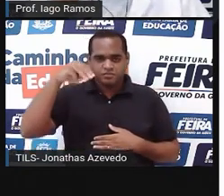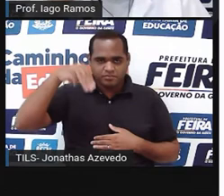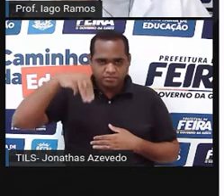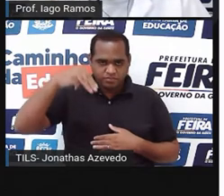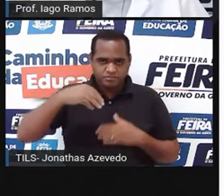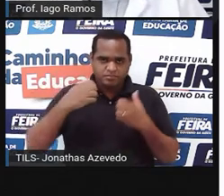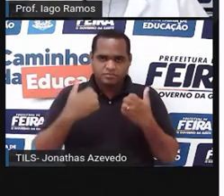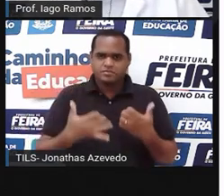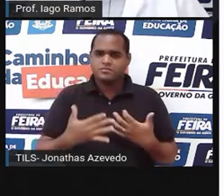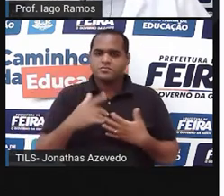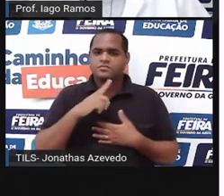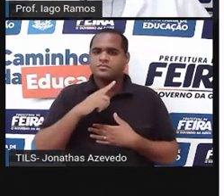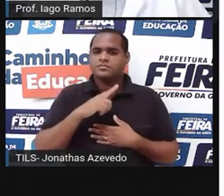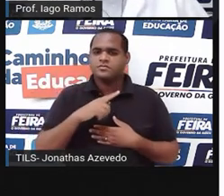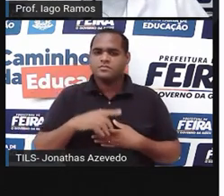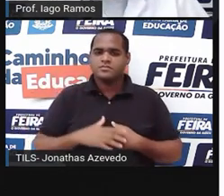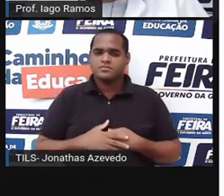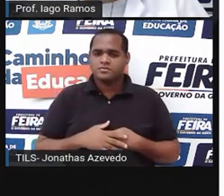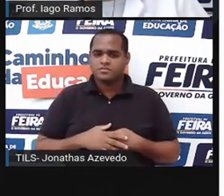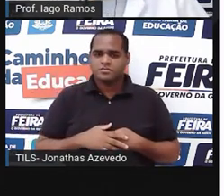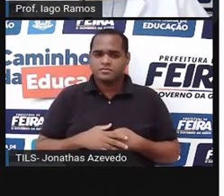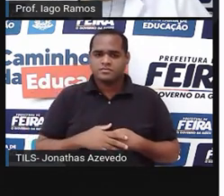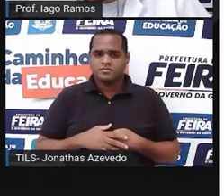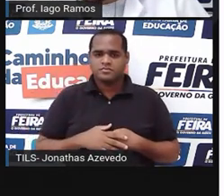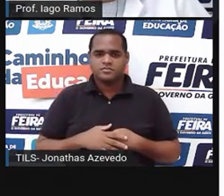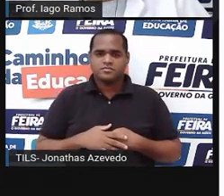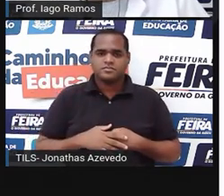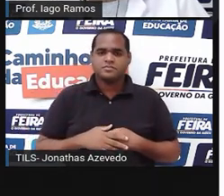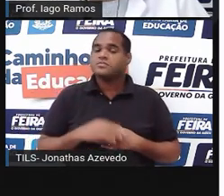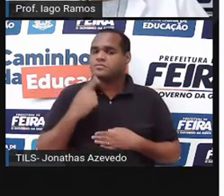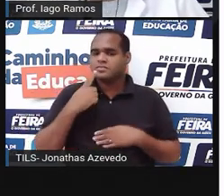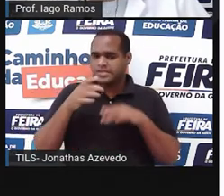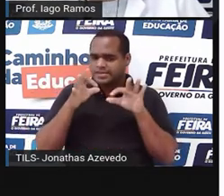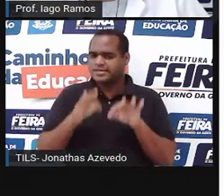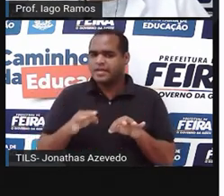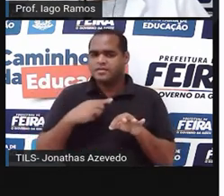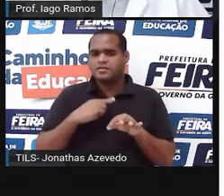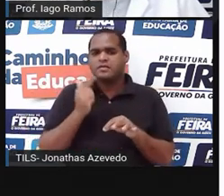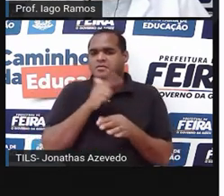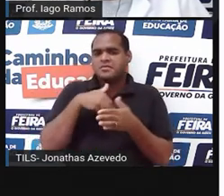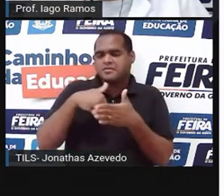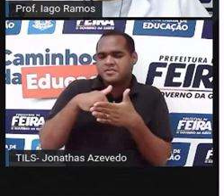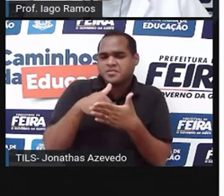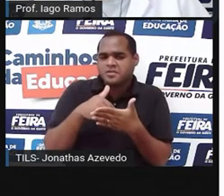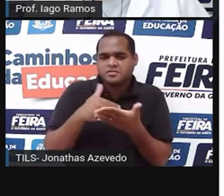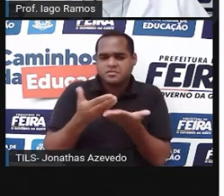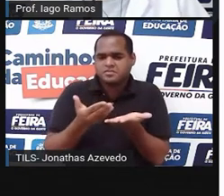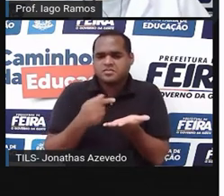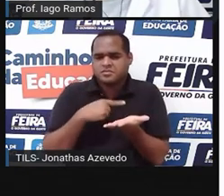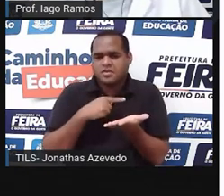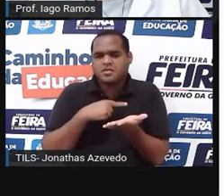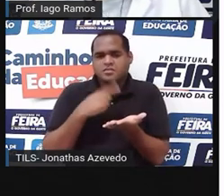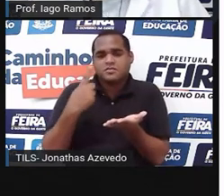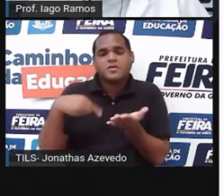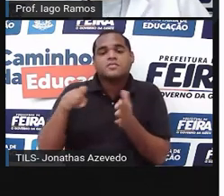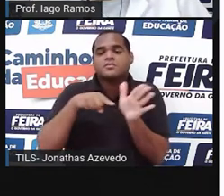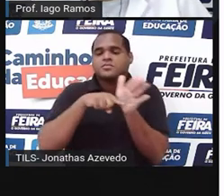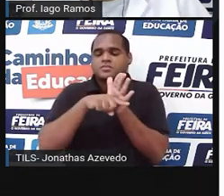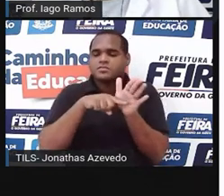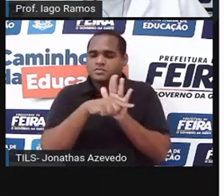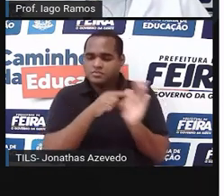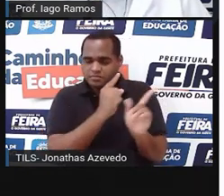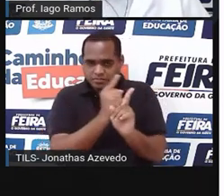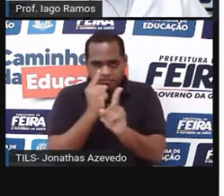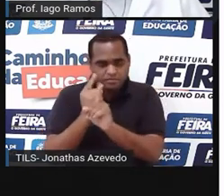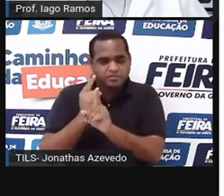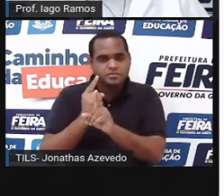ter 4 gols. É certo isso acontecer numa partida de futebol? Mas vamos analisar aqui, ó. O tempo,